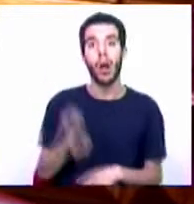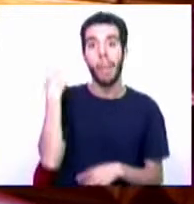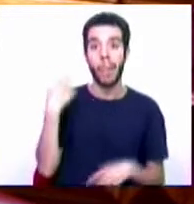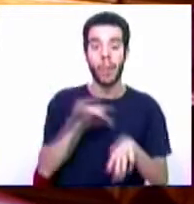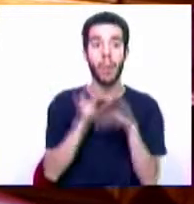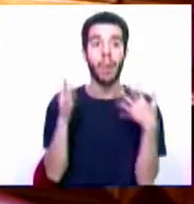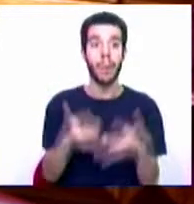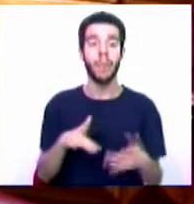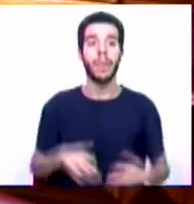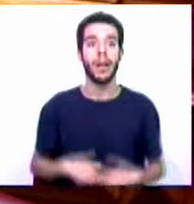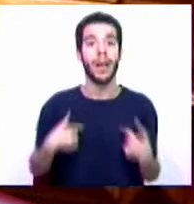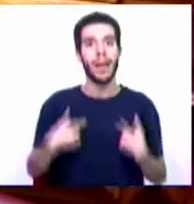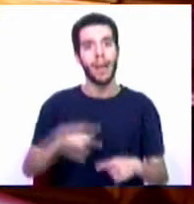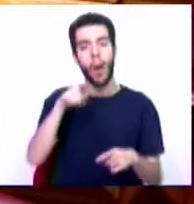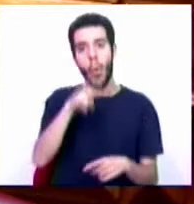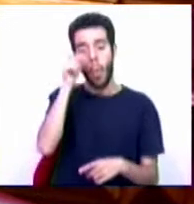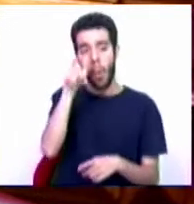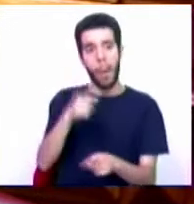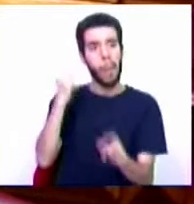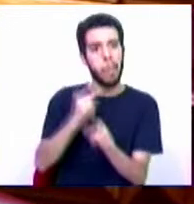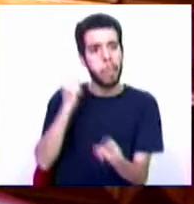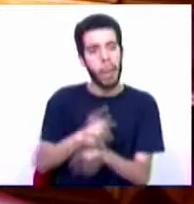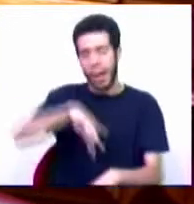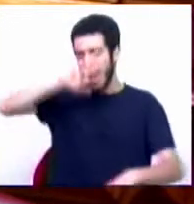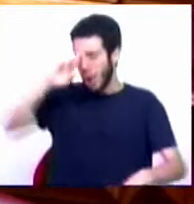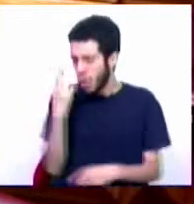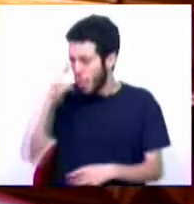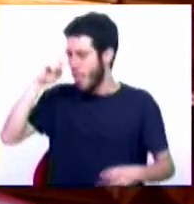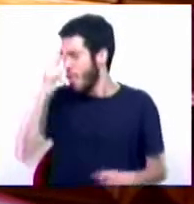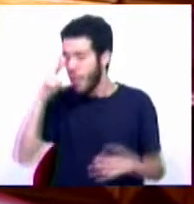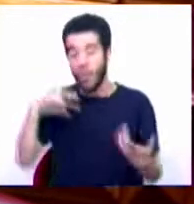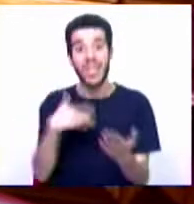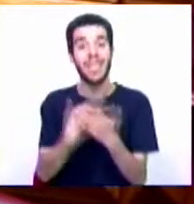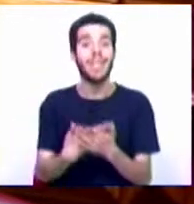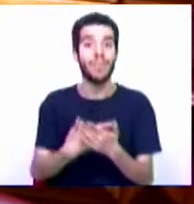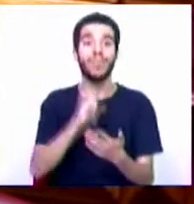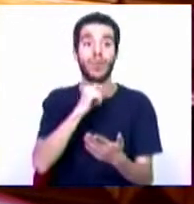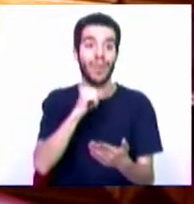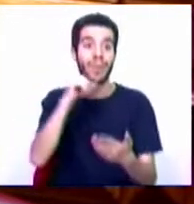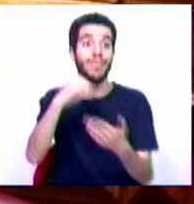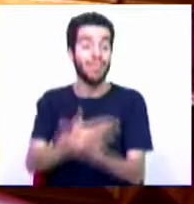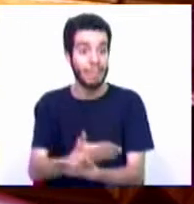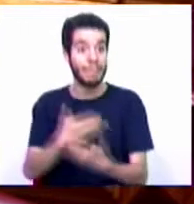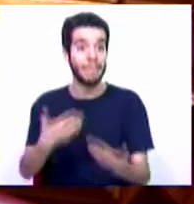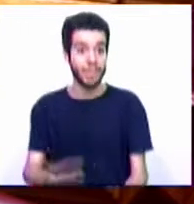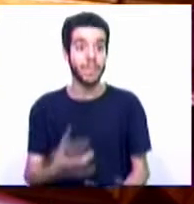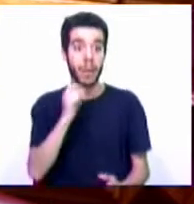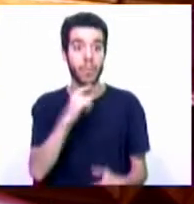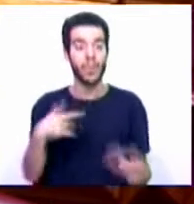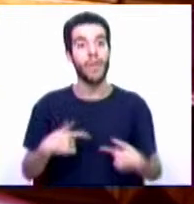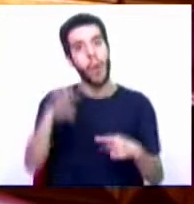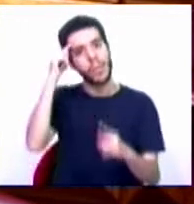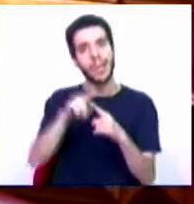pandemia não poupou esforços e talvez isso tenha levado a ceifar a sua vida, não poupou esforços para ajudar